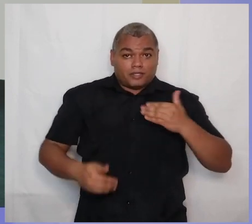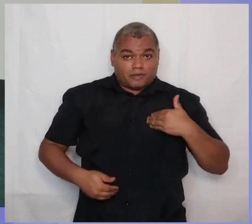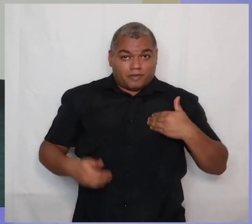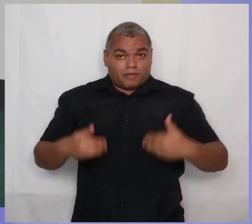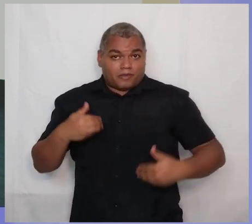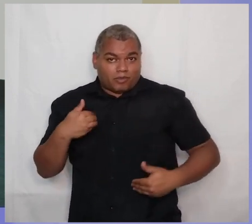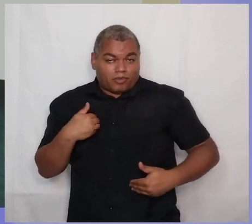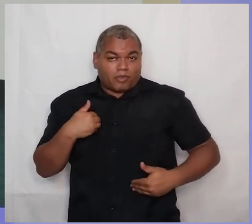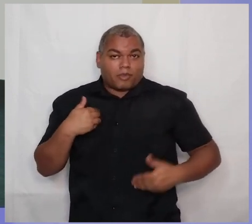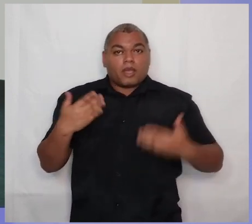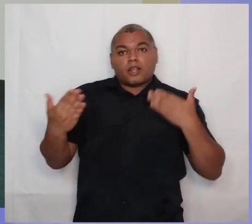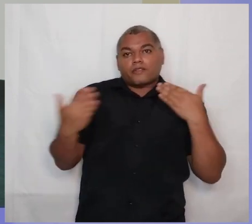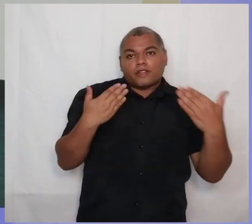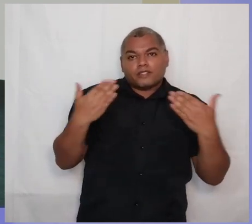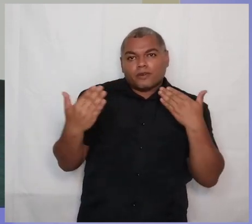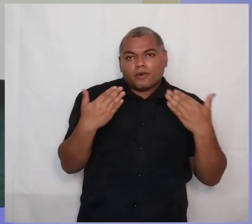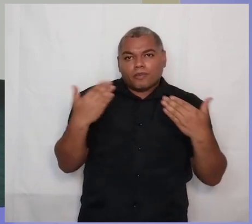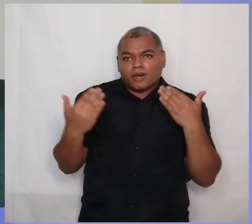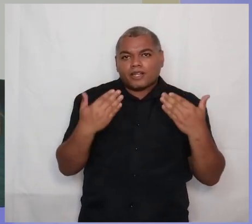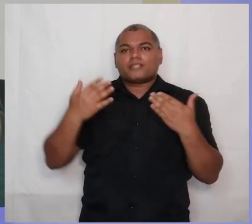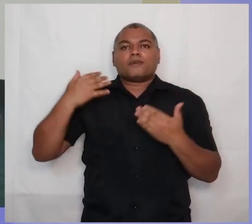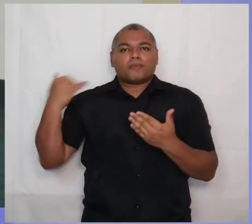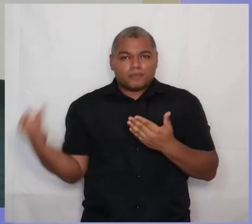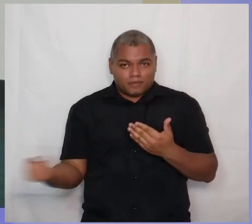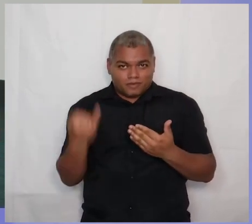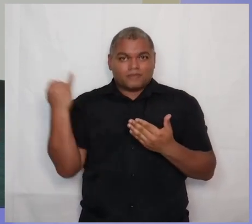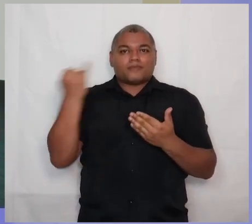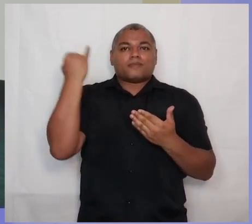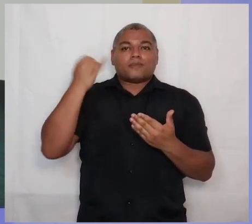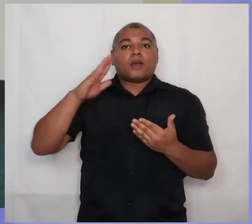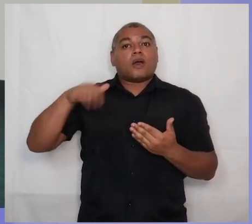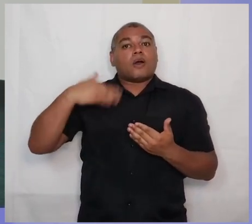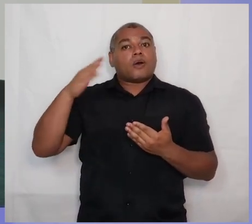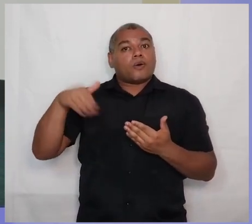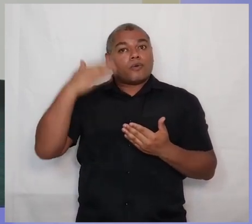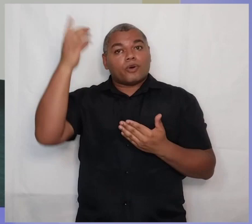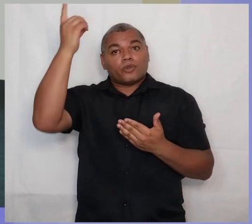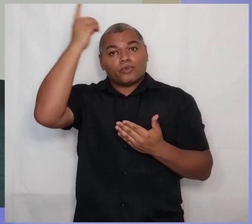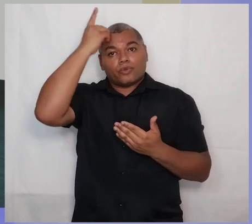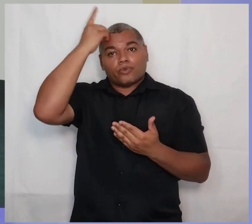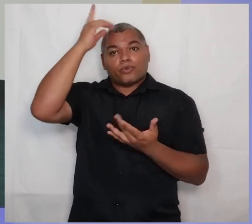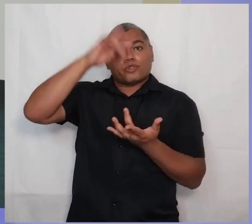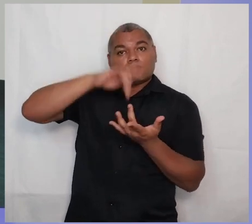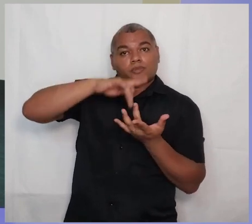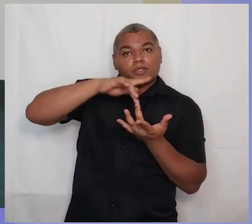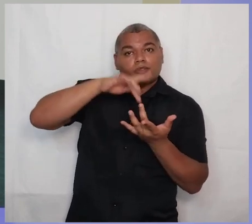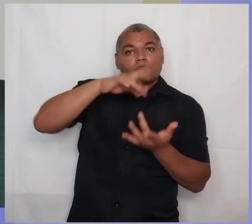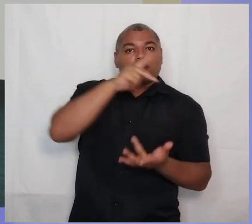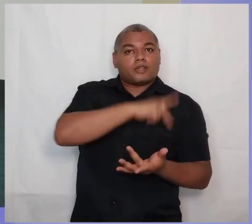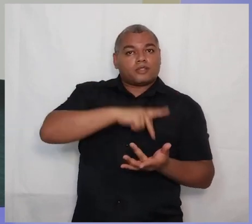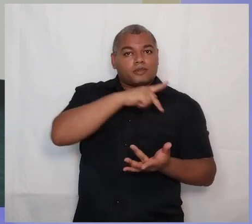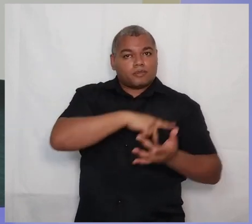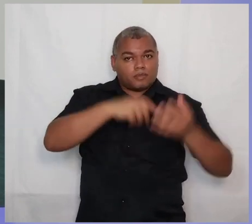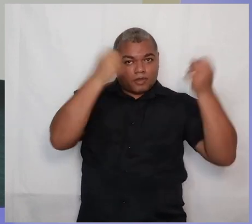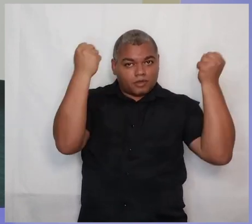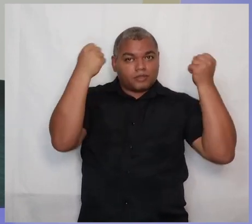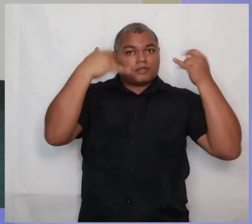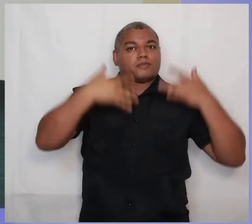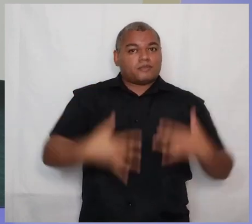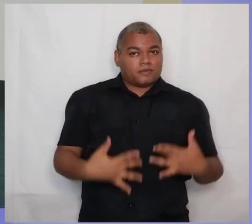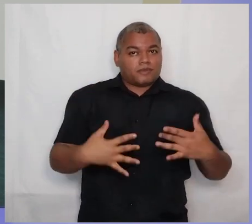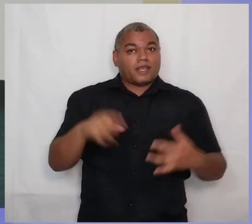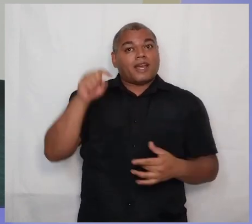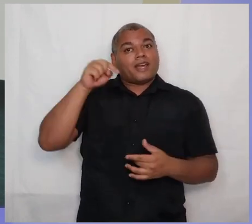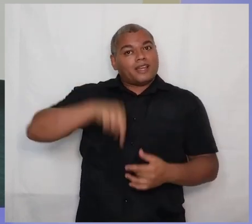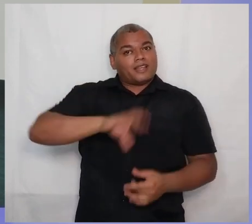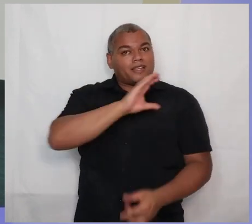predileta de Paulo ao falar sobre dons espirituais. Então, Cristo é o principal dom, e esse Cristo